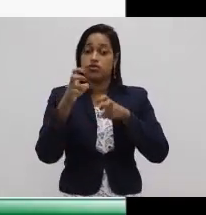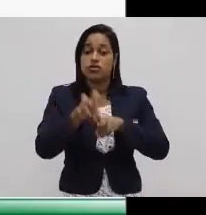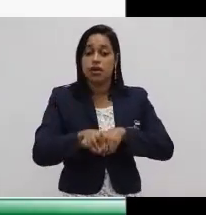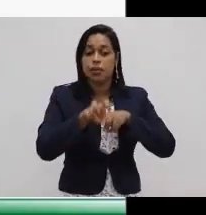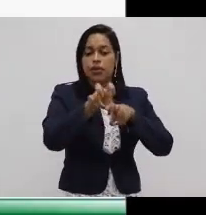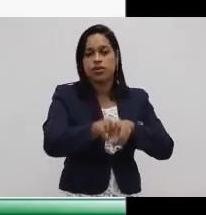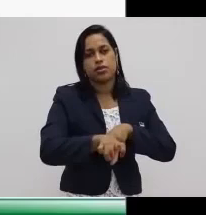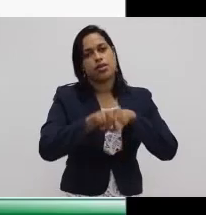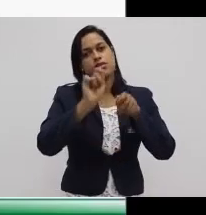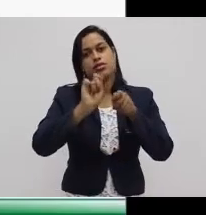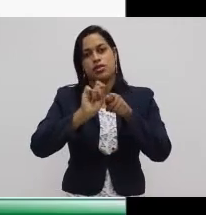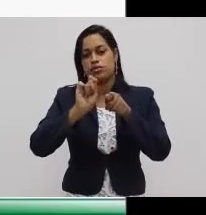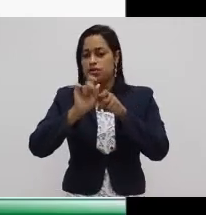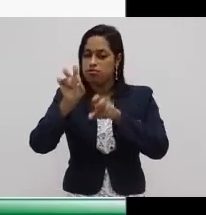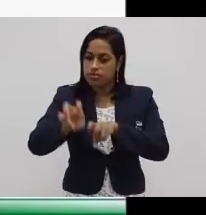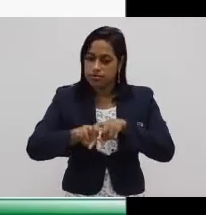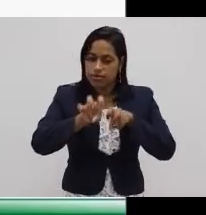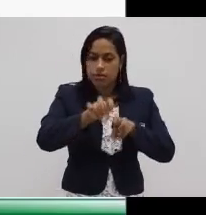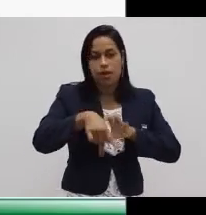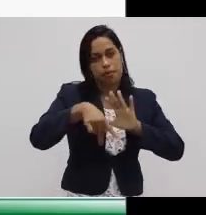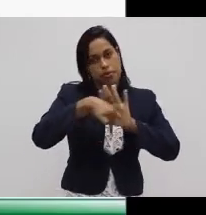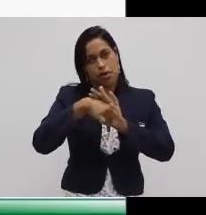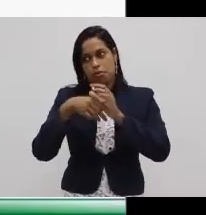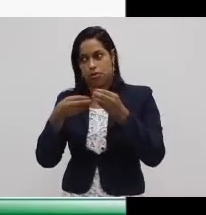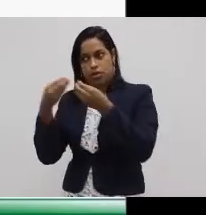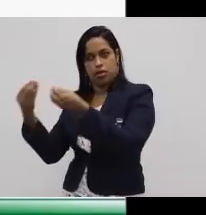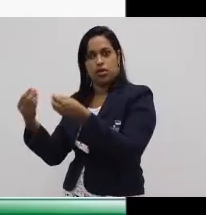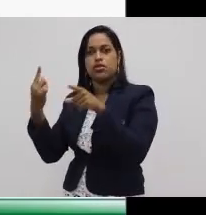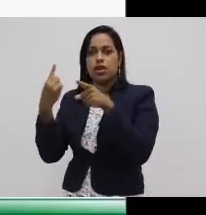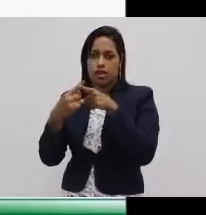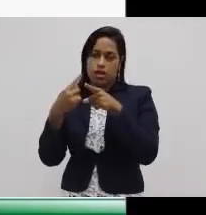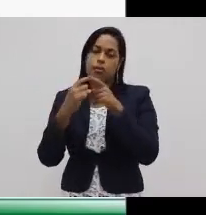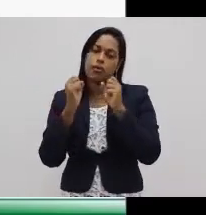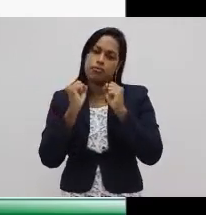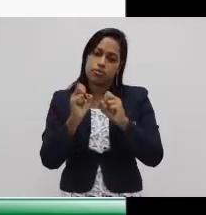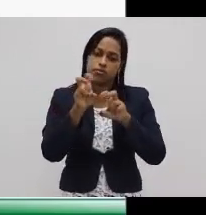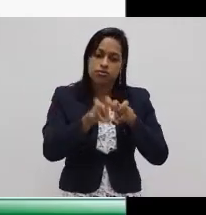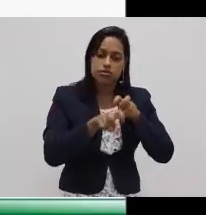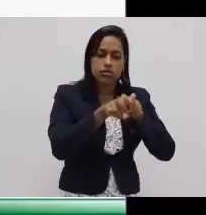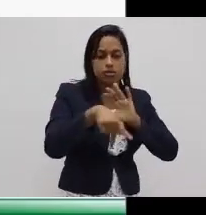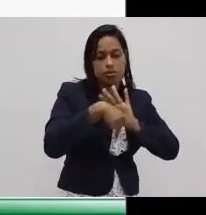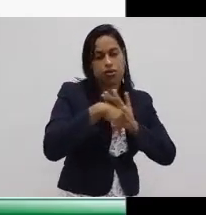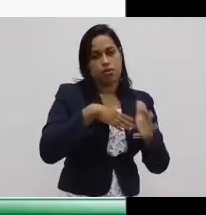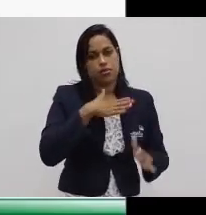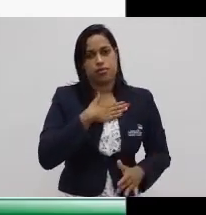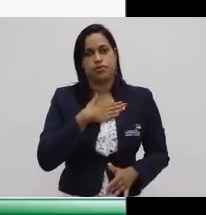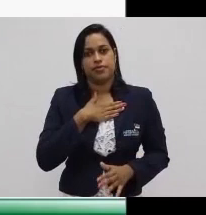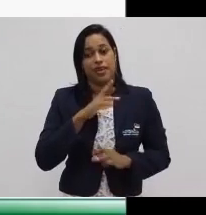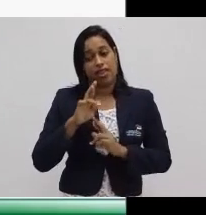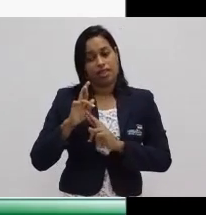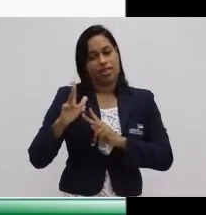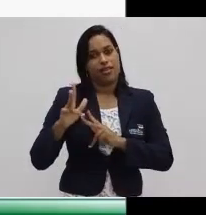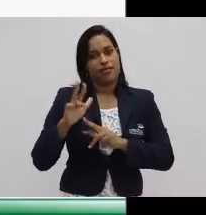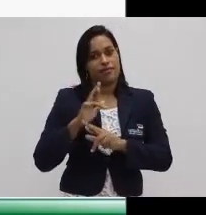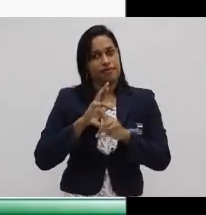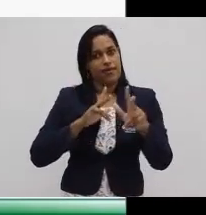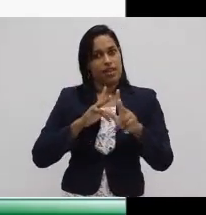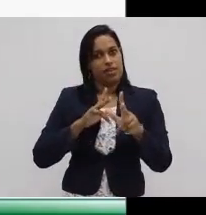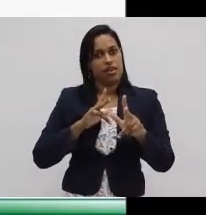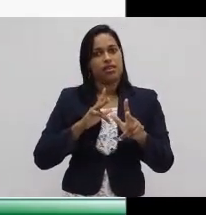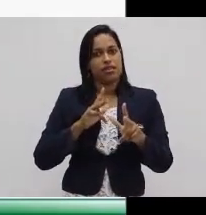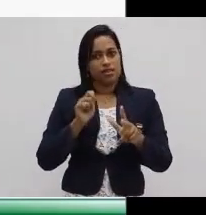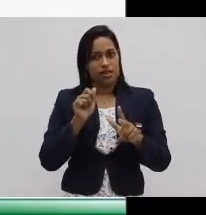Eles podiam produzir tanto para os nobres quanto alguma pequena parte para eles próprios. É o que diferenciava o